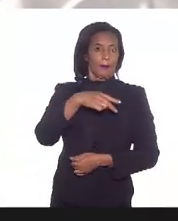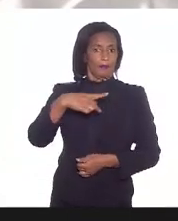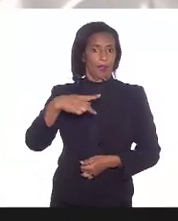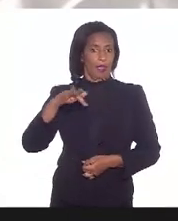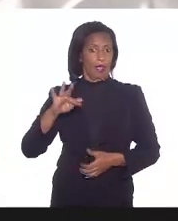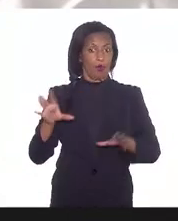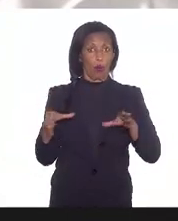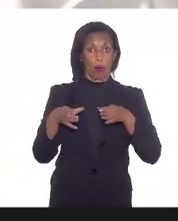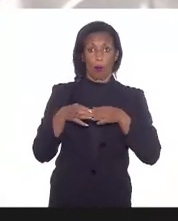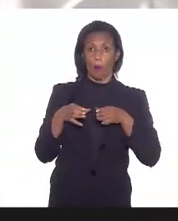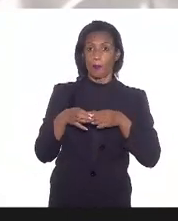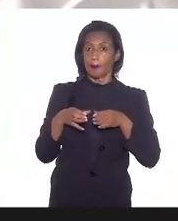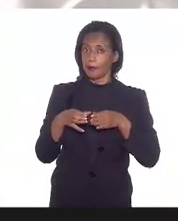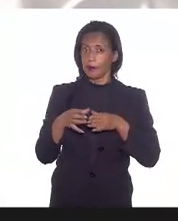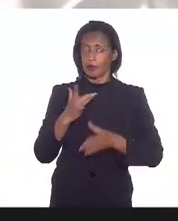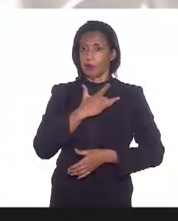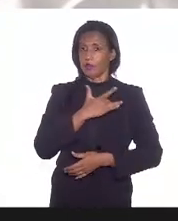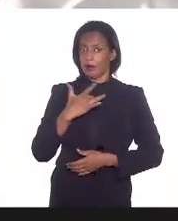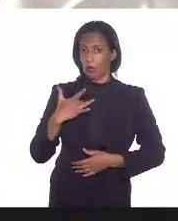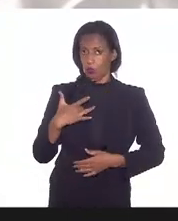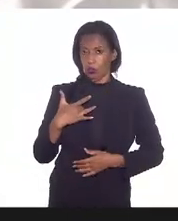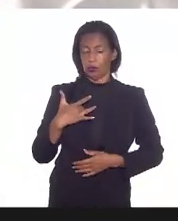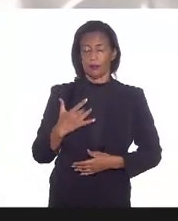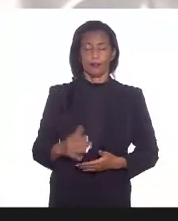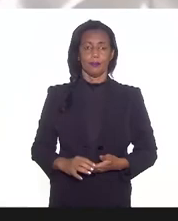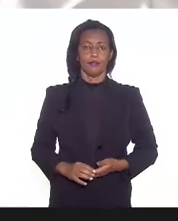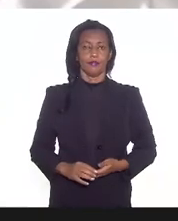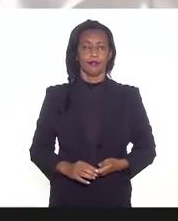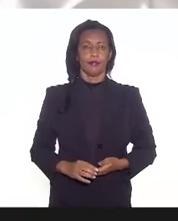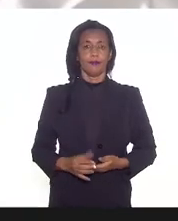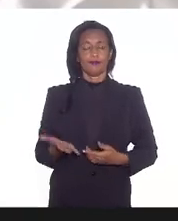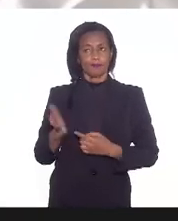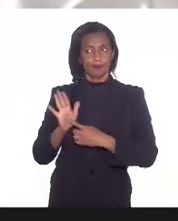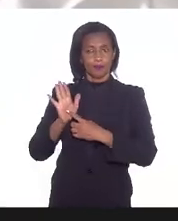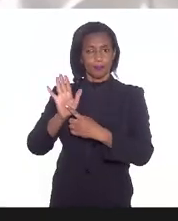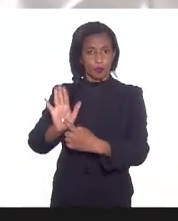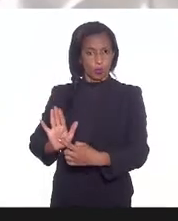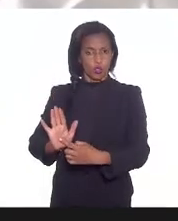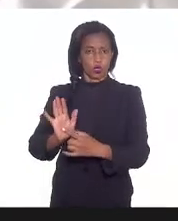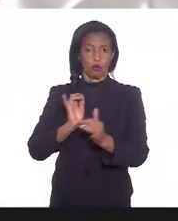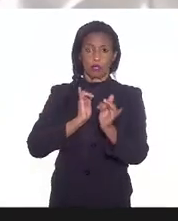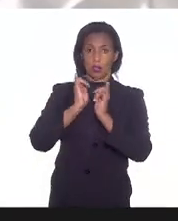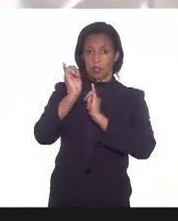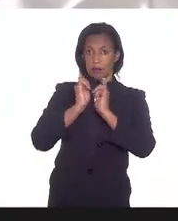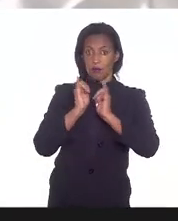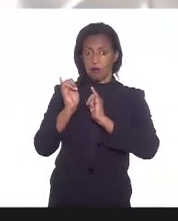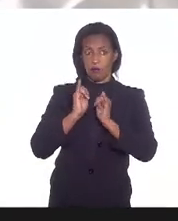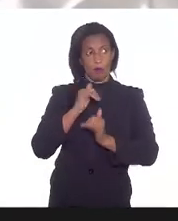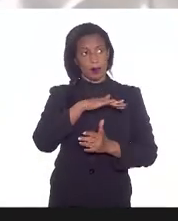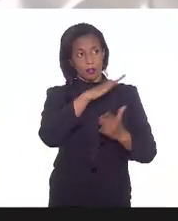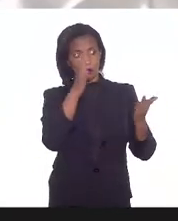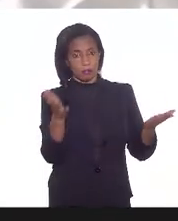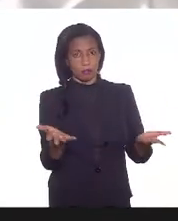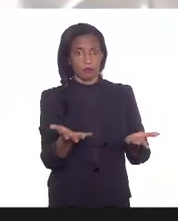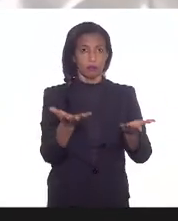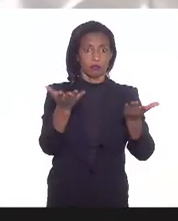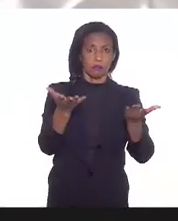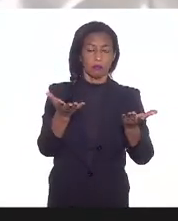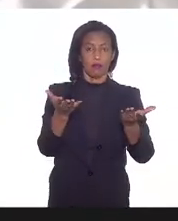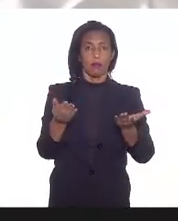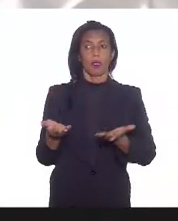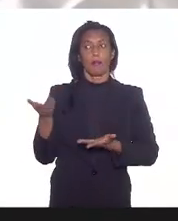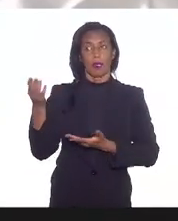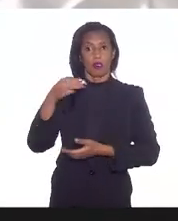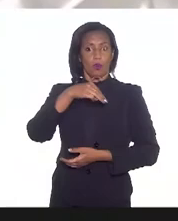comissão de saúde apresentando aí com as informações trazidas por vocês para que o